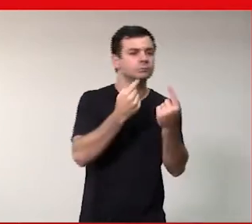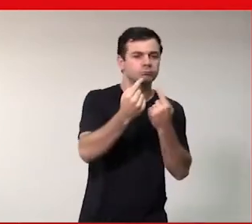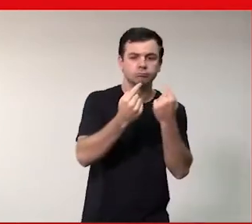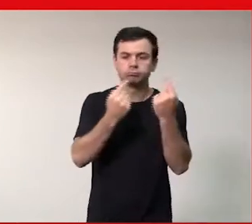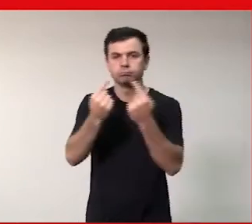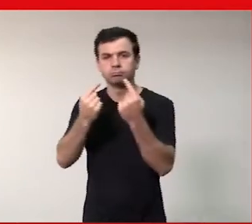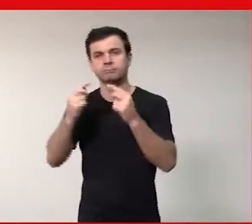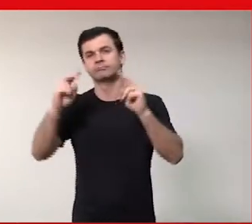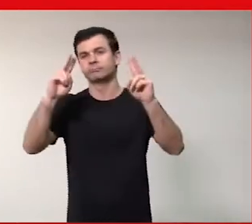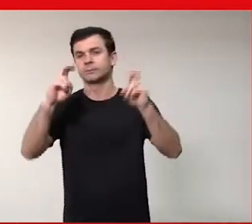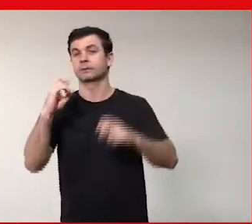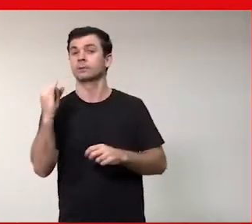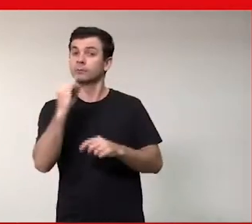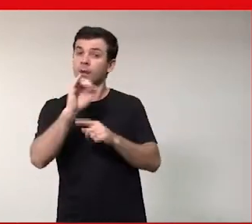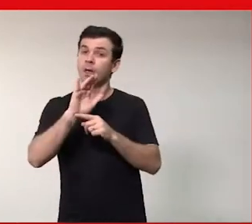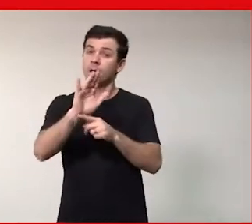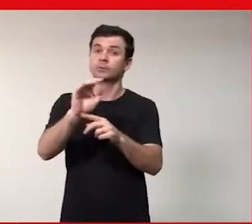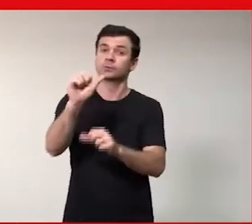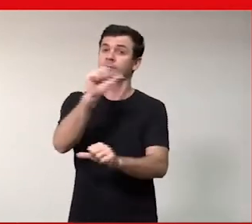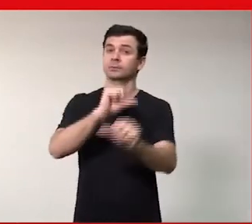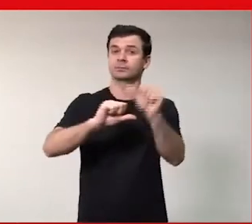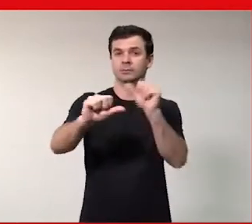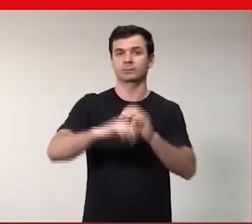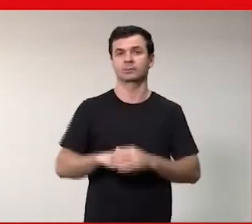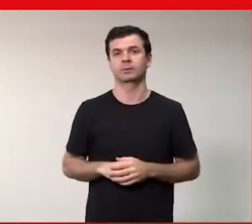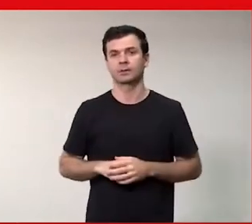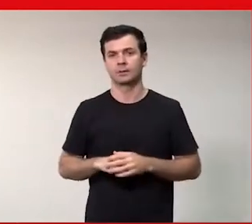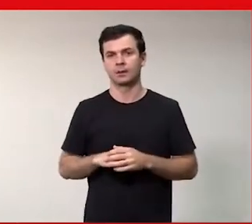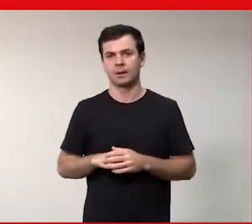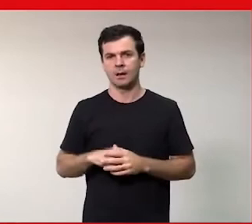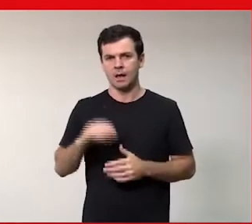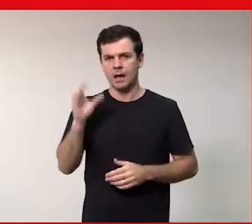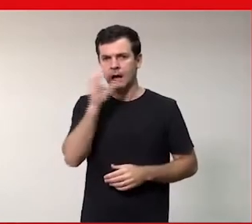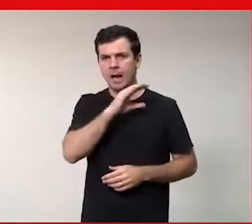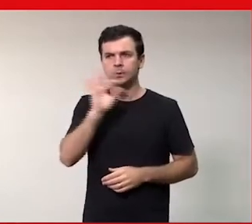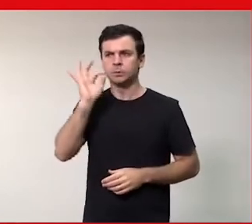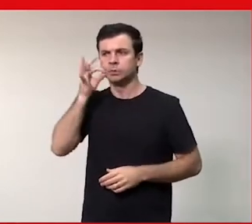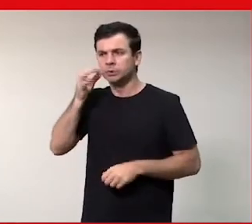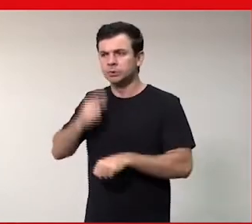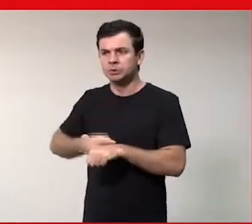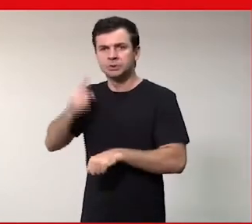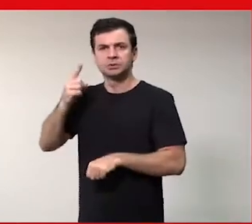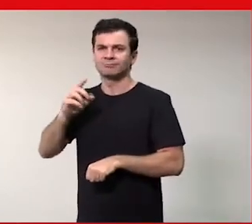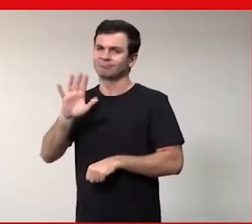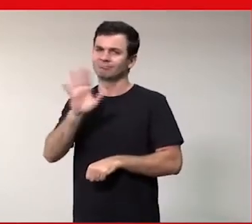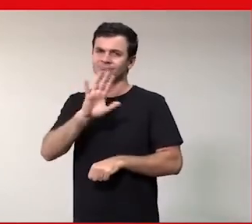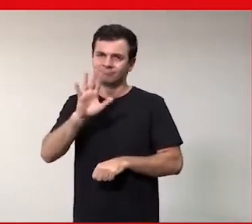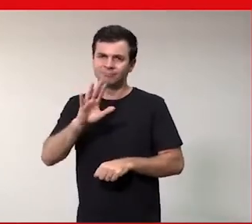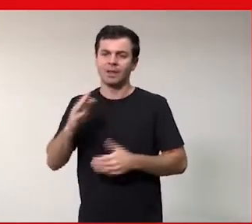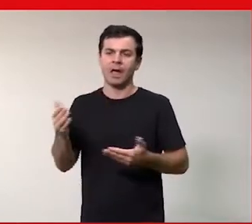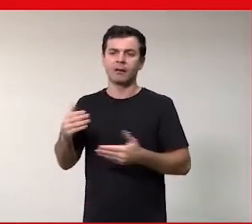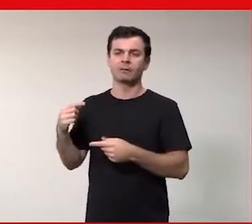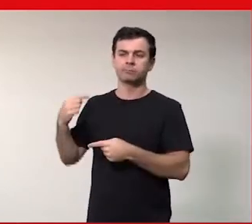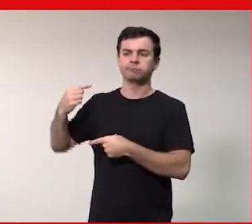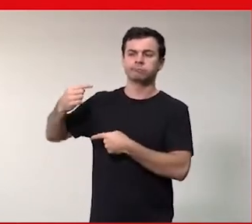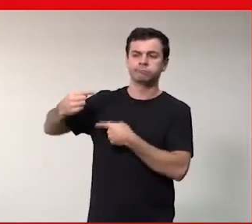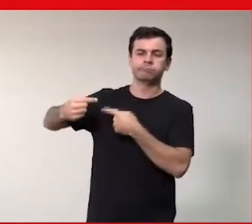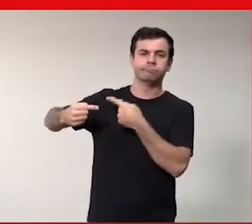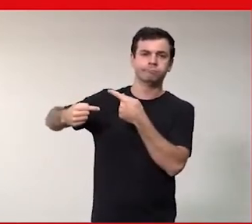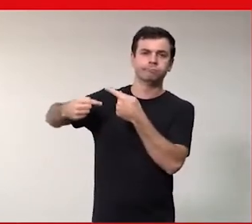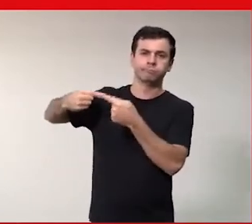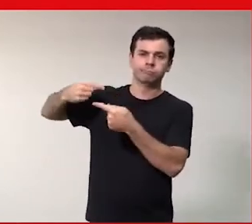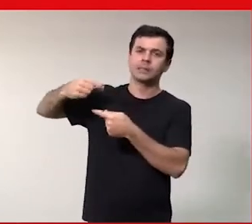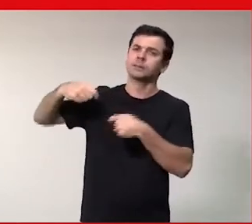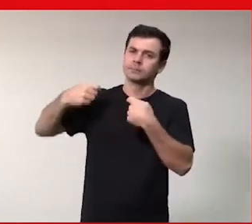porque é isso que vai mudar. A mudança não é uma mudança rápida, é uma mudança que vai acontecer ao longo dessas gerações de mulheres que vão